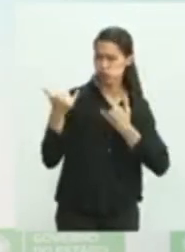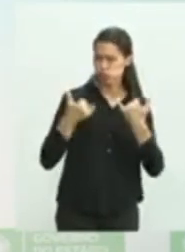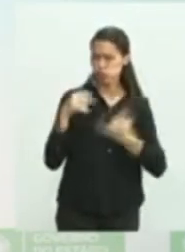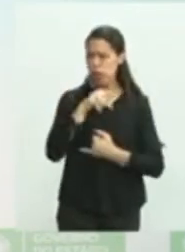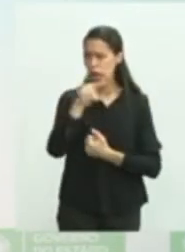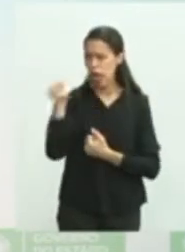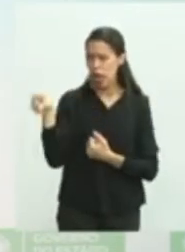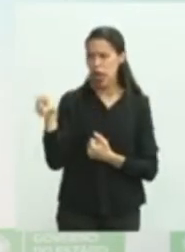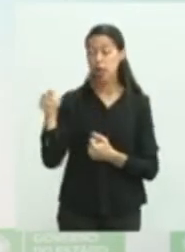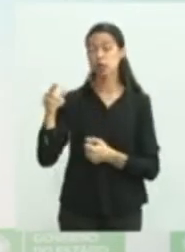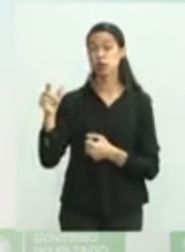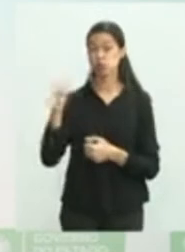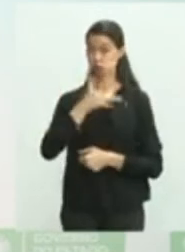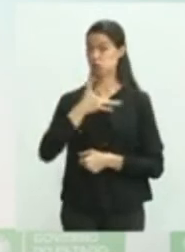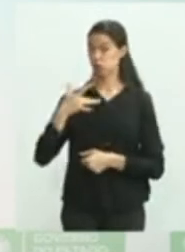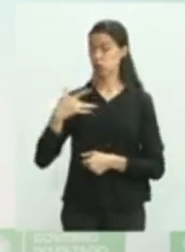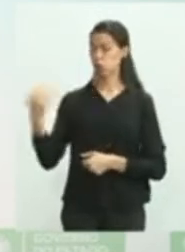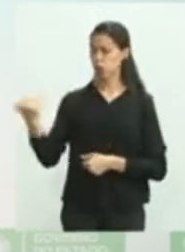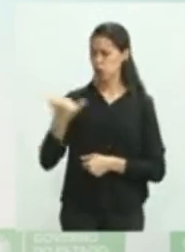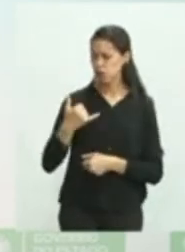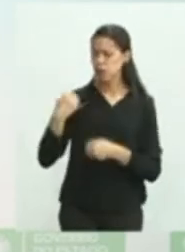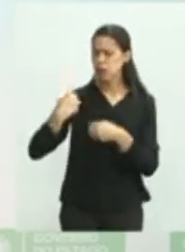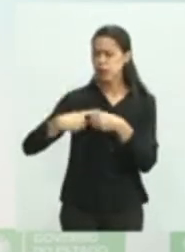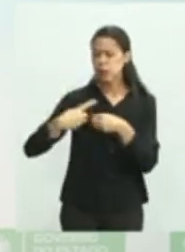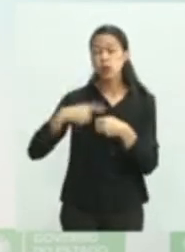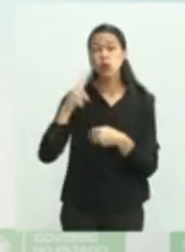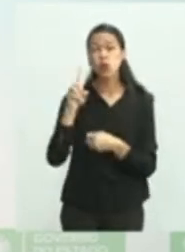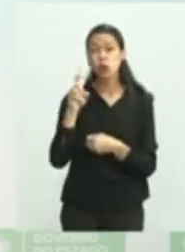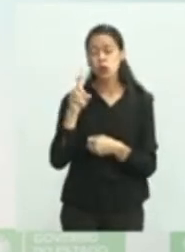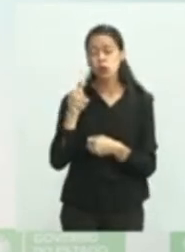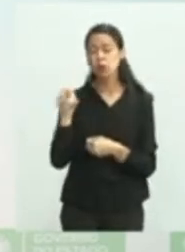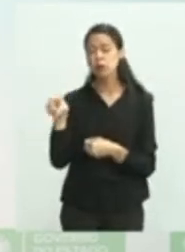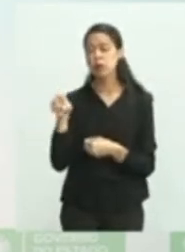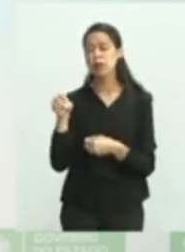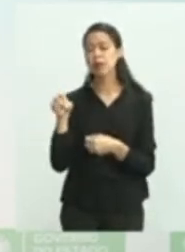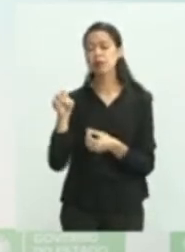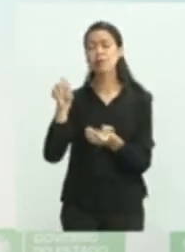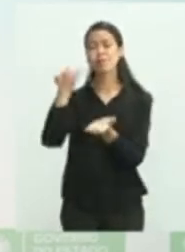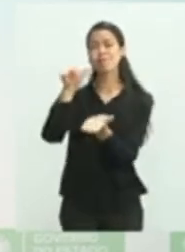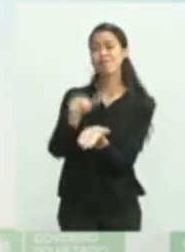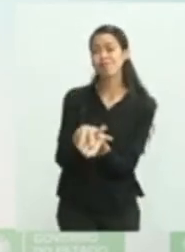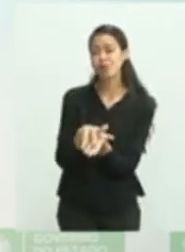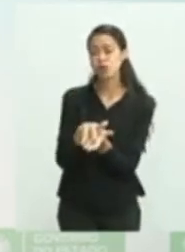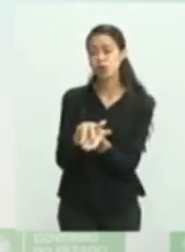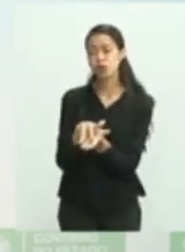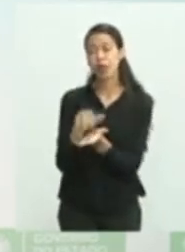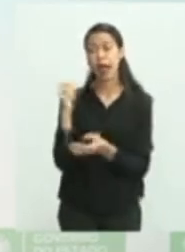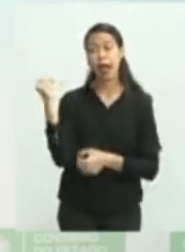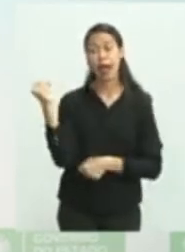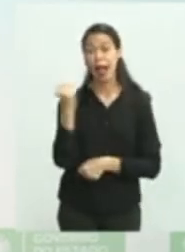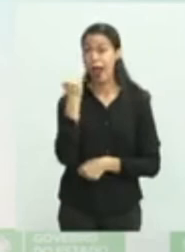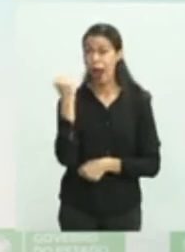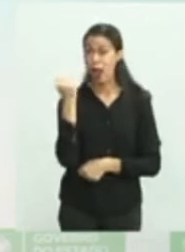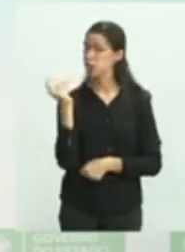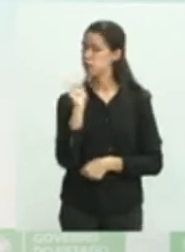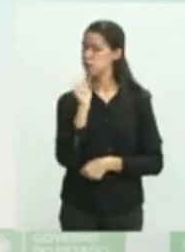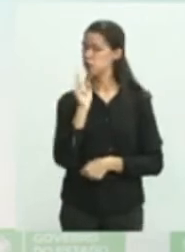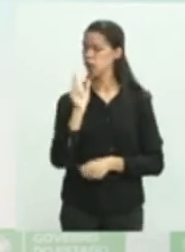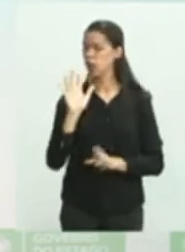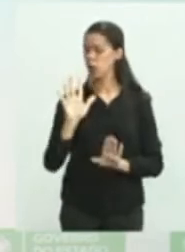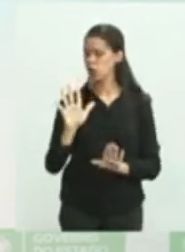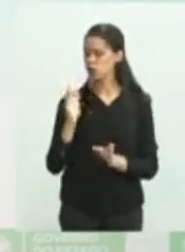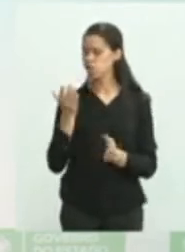de vigilância em saúde desse município, que o estado dele é um estado ainda não crítico. Temos aqui,